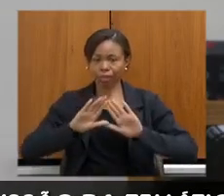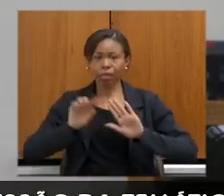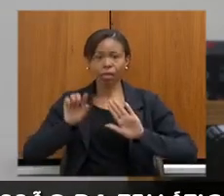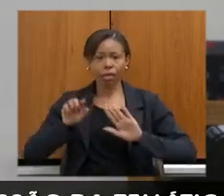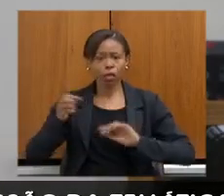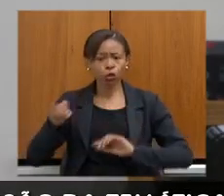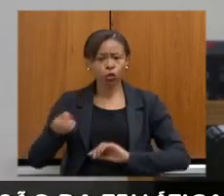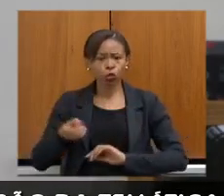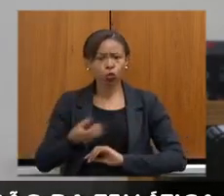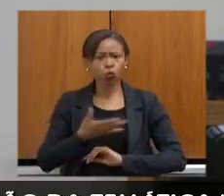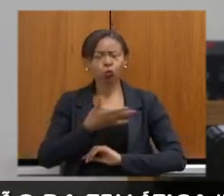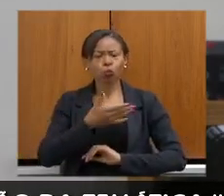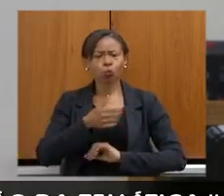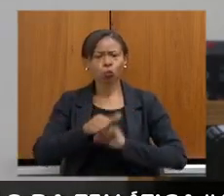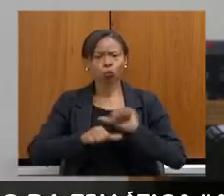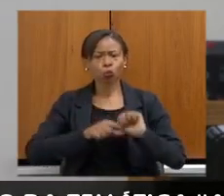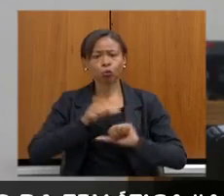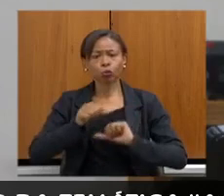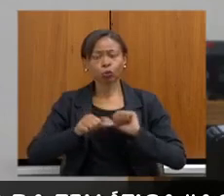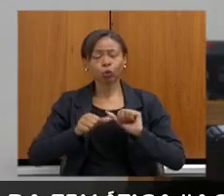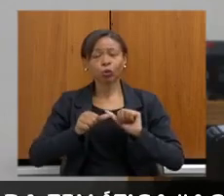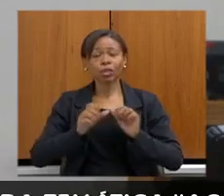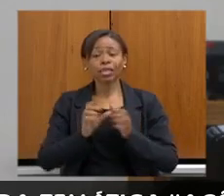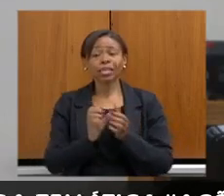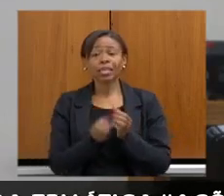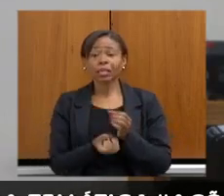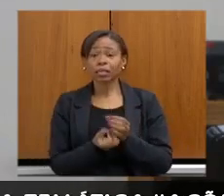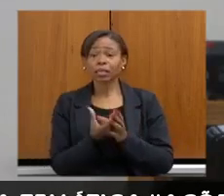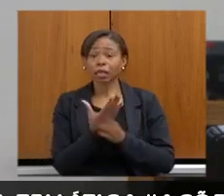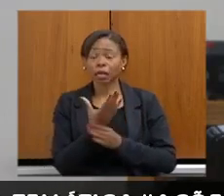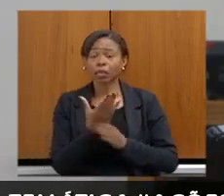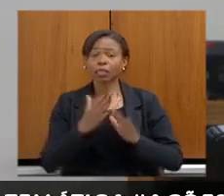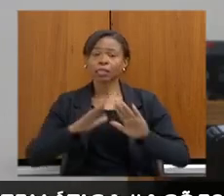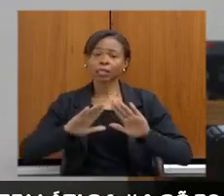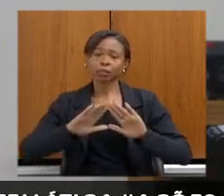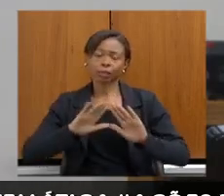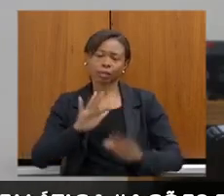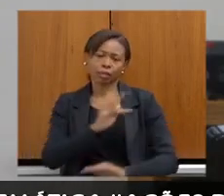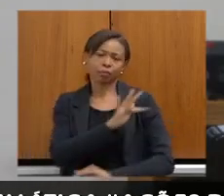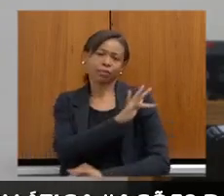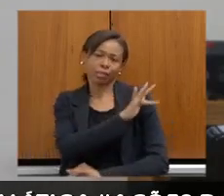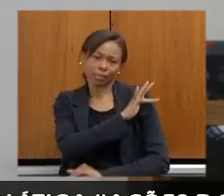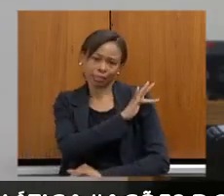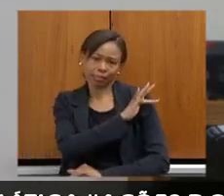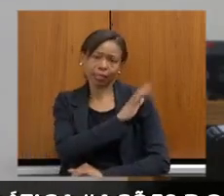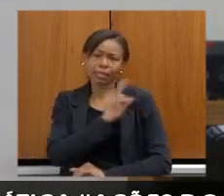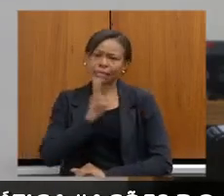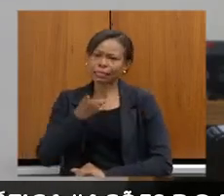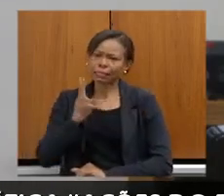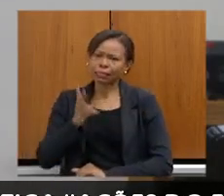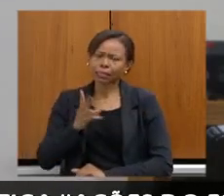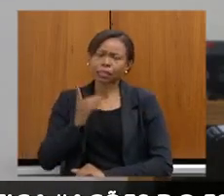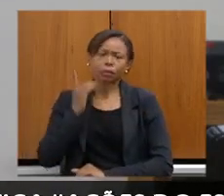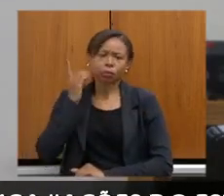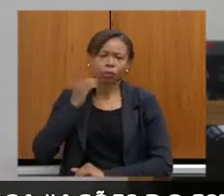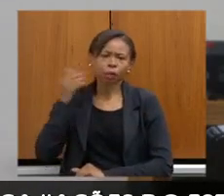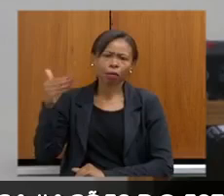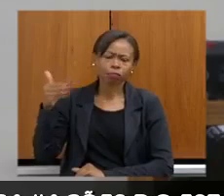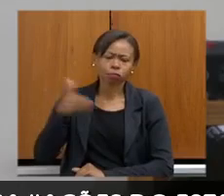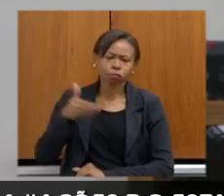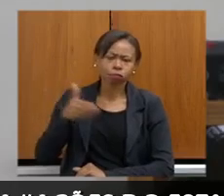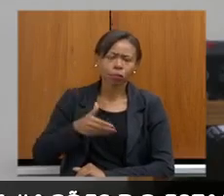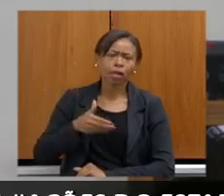desenvolvendo o programa Assembleia Fiscaliza, que é a presença constante dos deputados nessa casa,